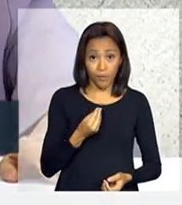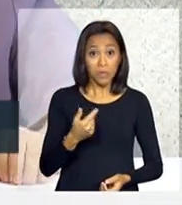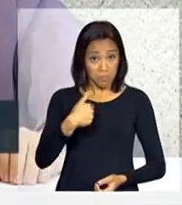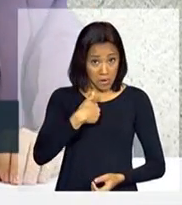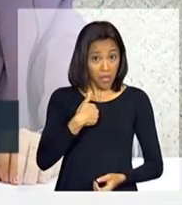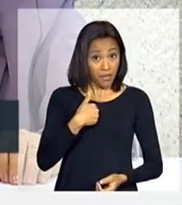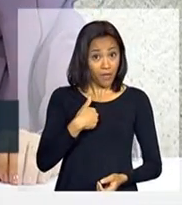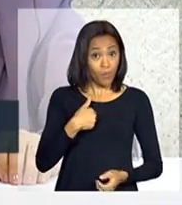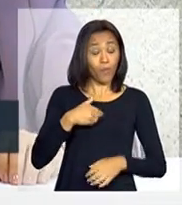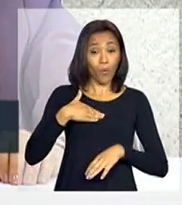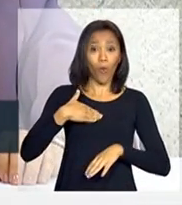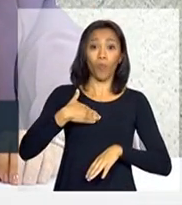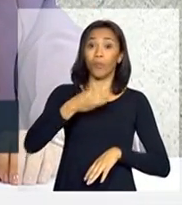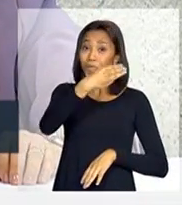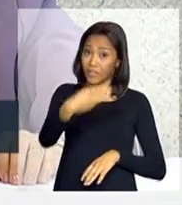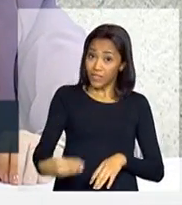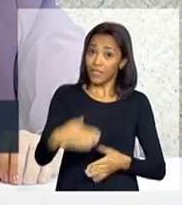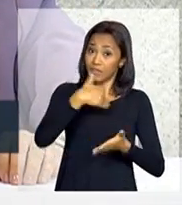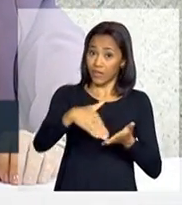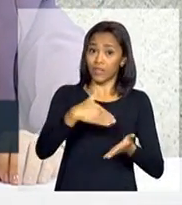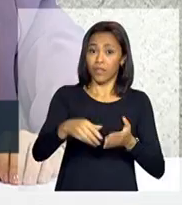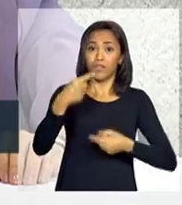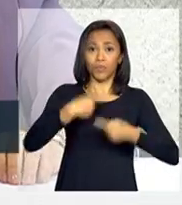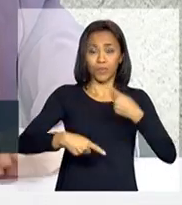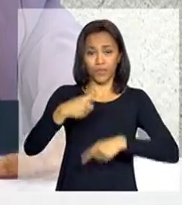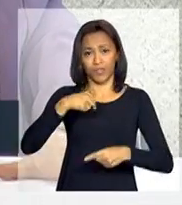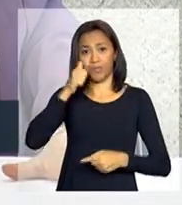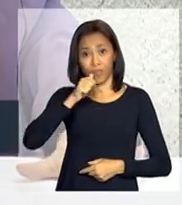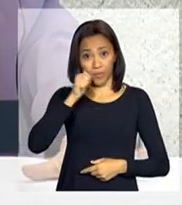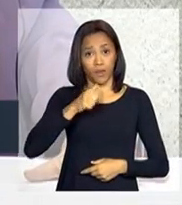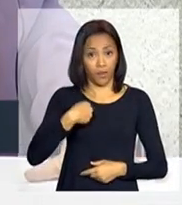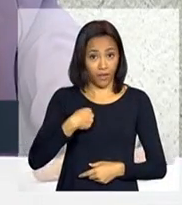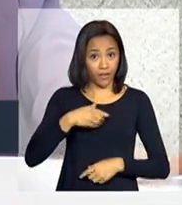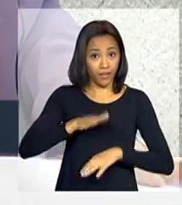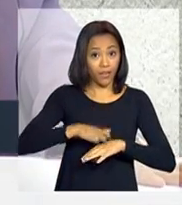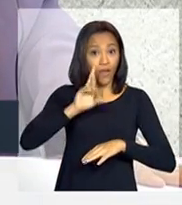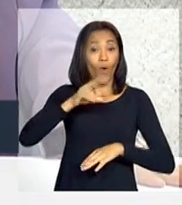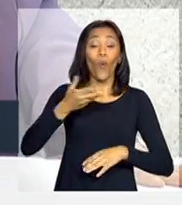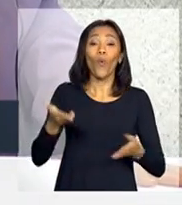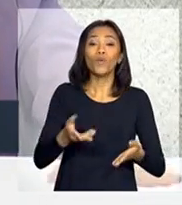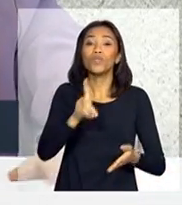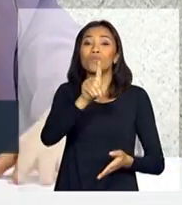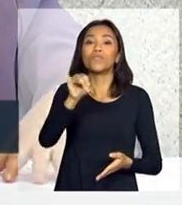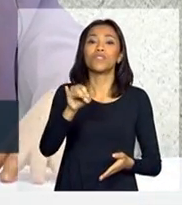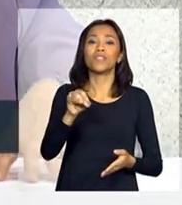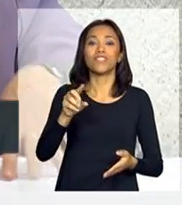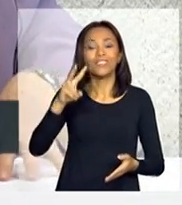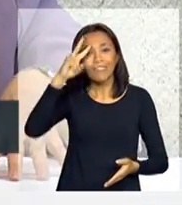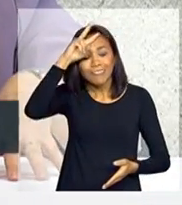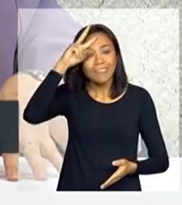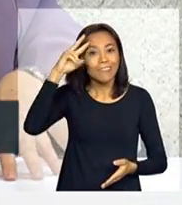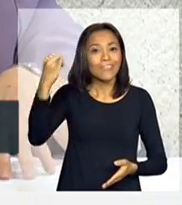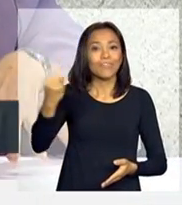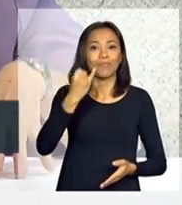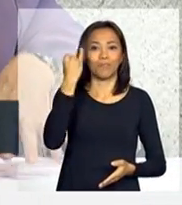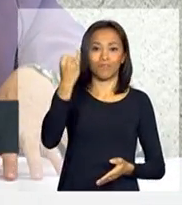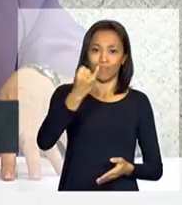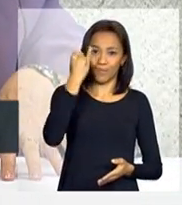como ministra da Secretaria de Política para as Mulheres, hoje é um dia histórico e um dia muito